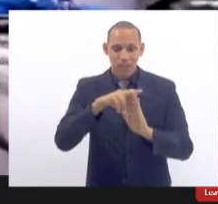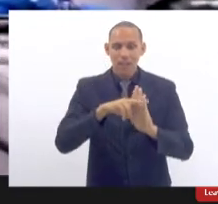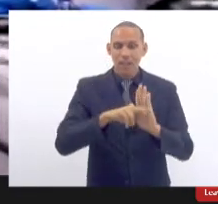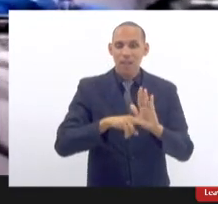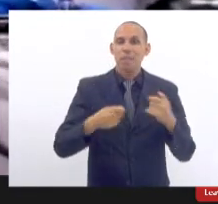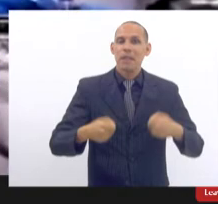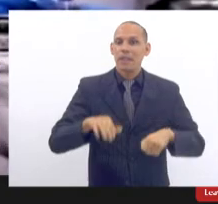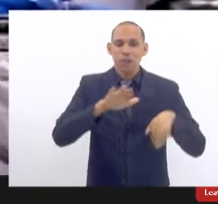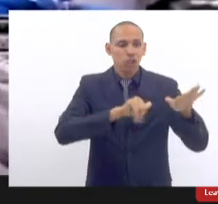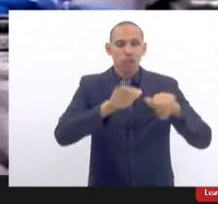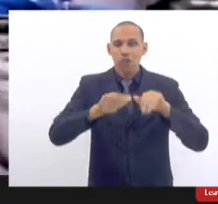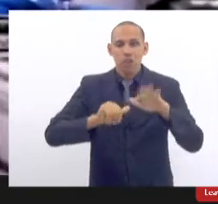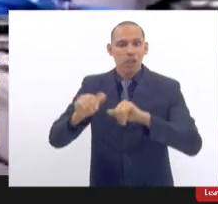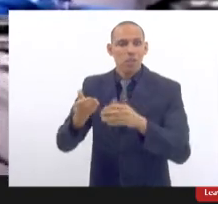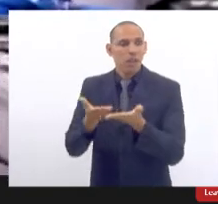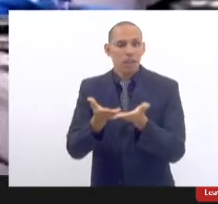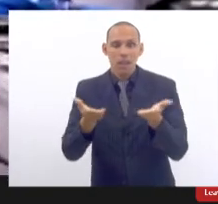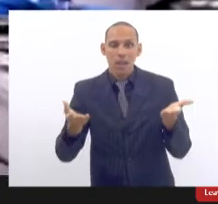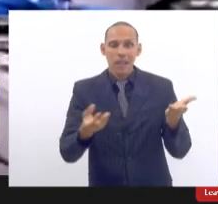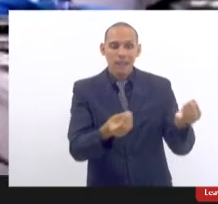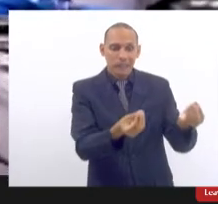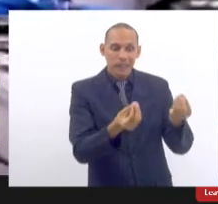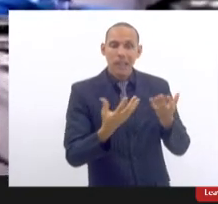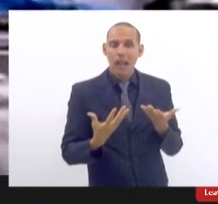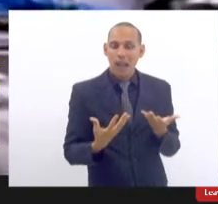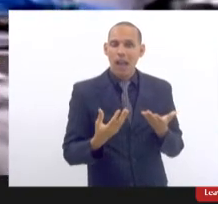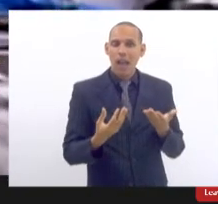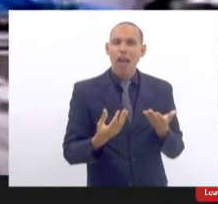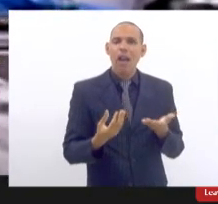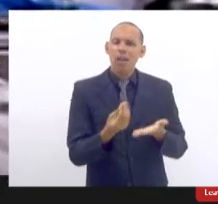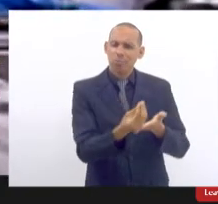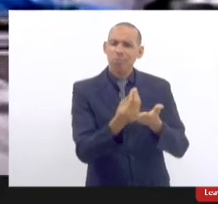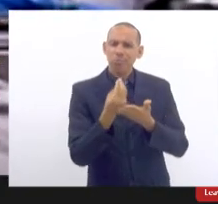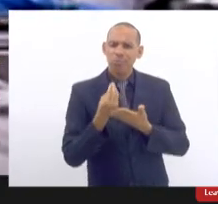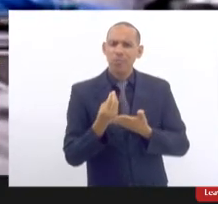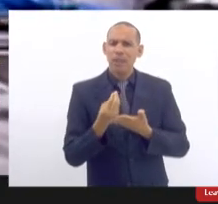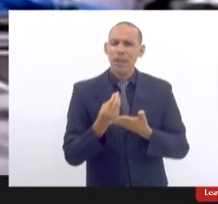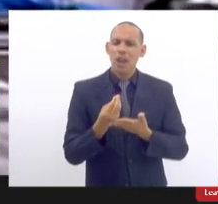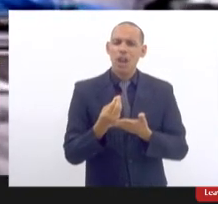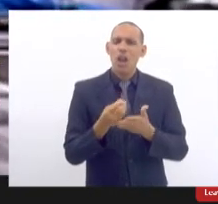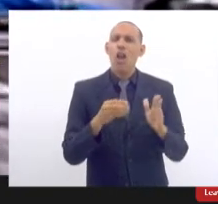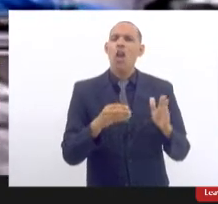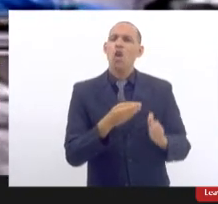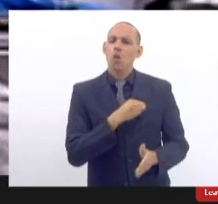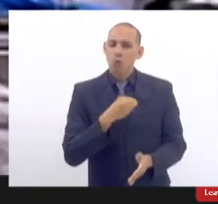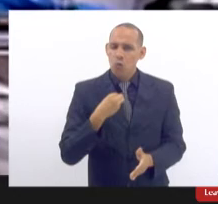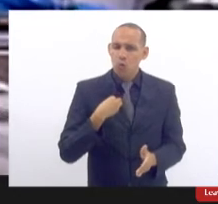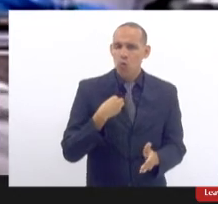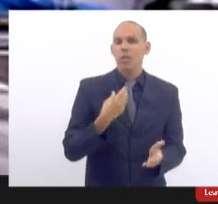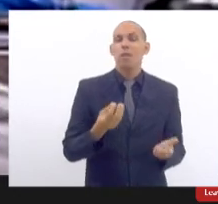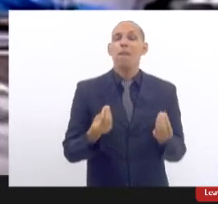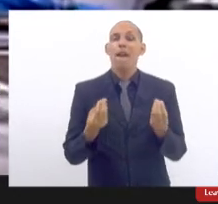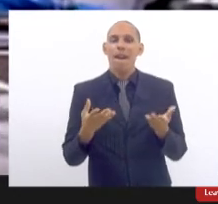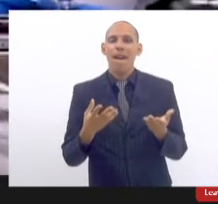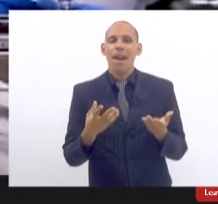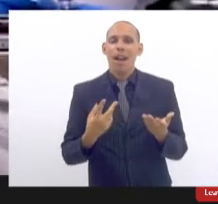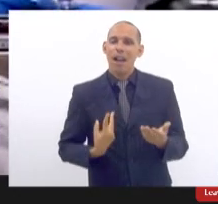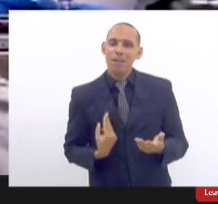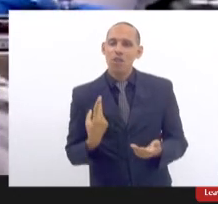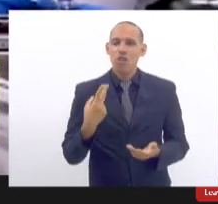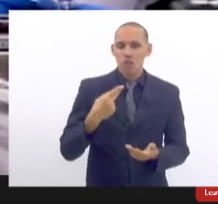prestadores que hoje nos ofertam consultas para cirurgia plástica reconstrutora né